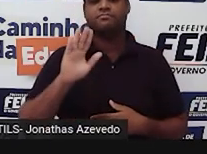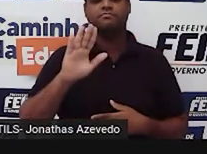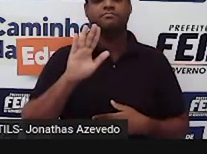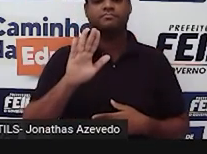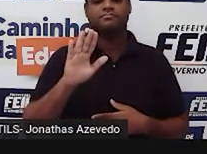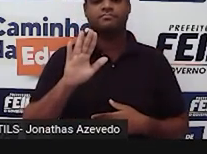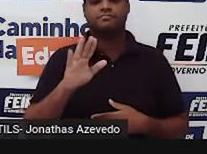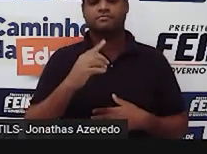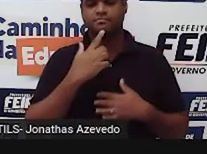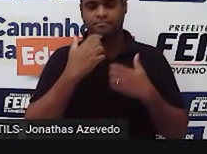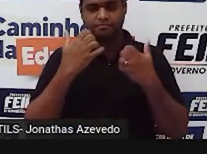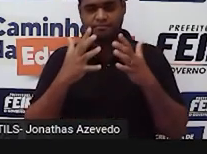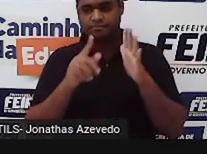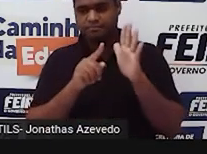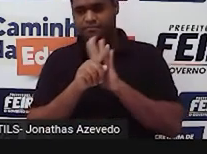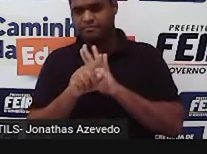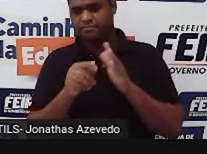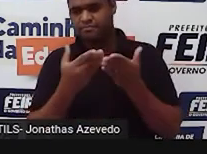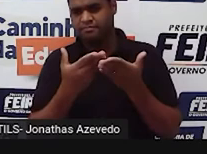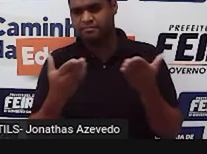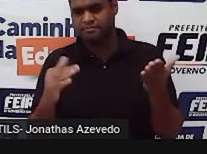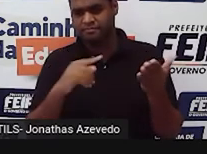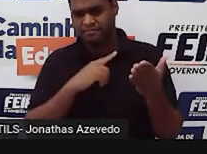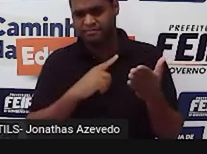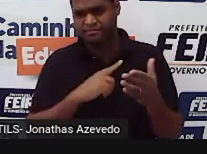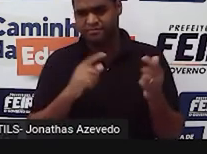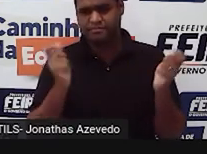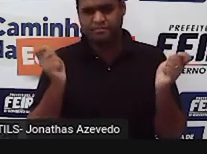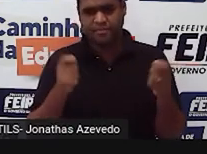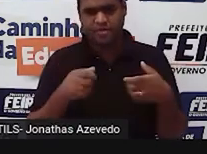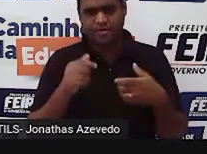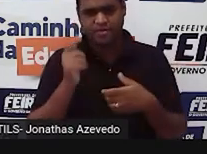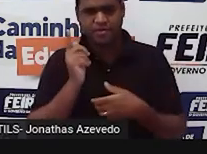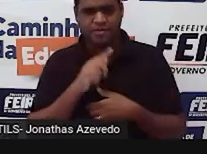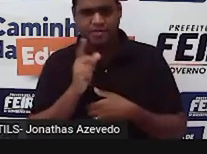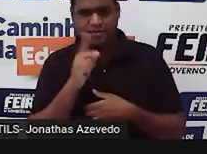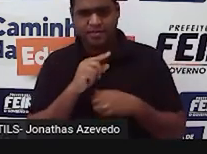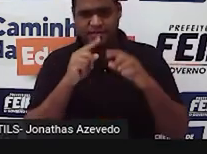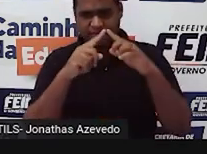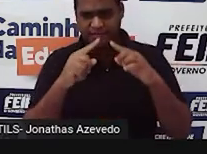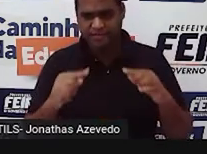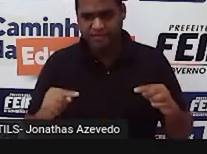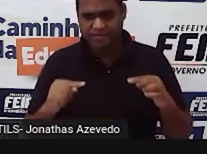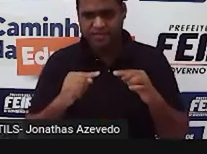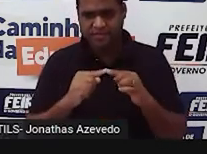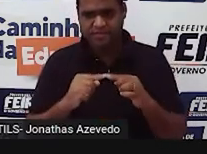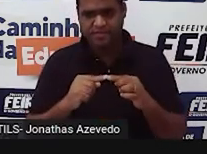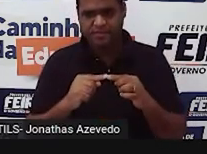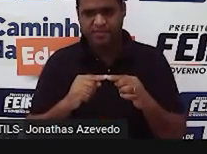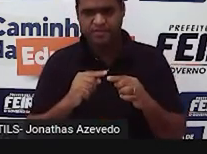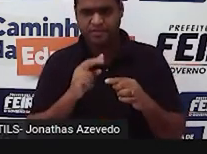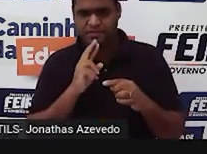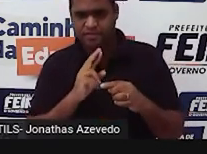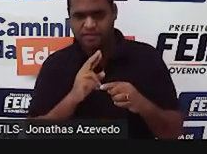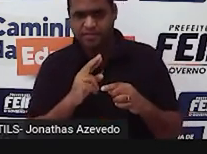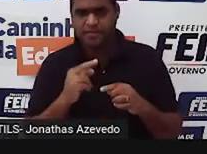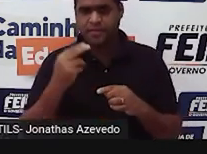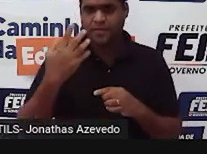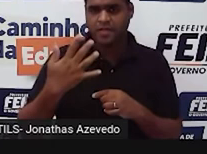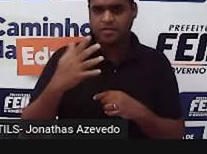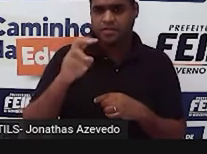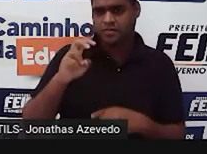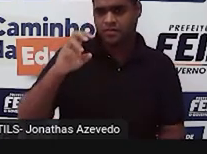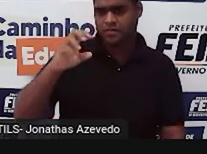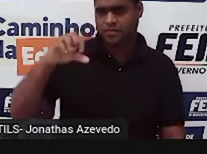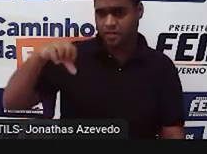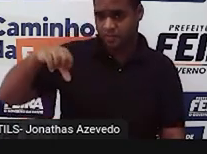deixa eu te fazer uma pergunta agora. Dá pra fazer um triângulo com medidas 4, 5 e 9?